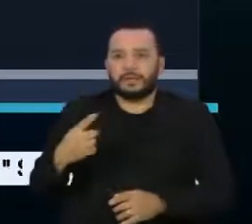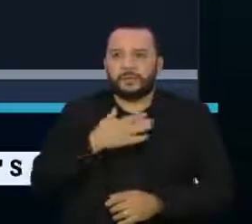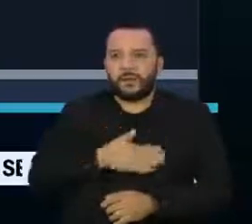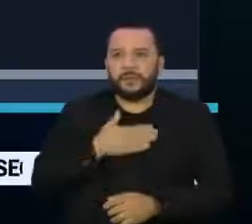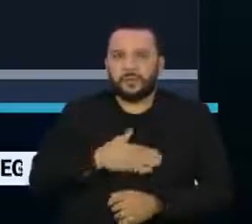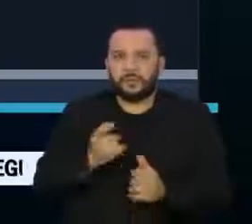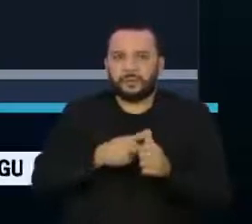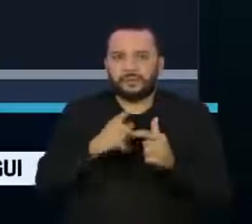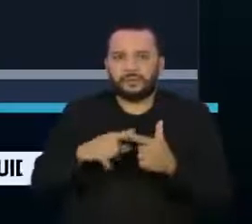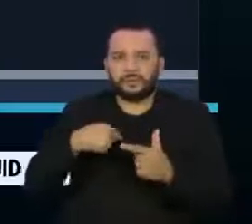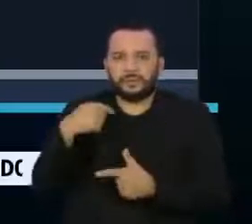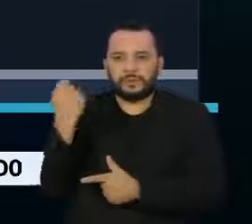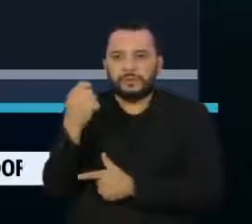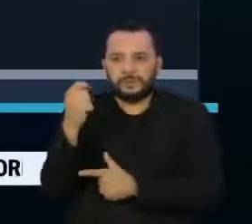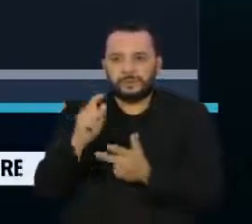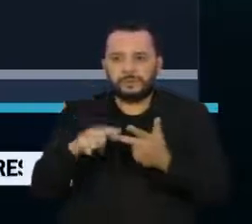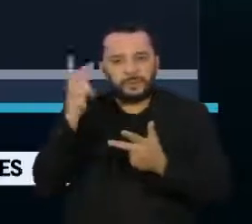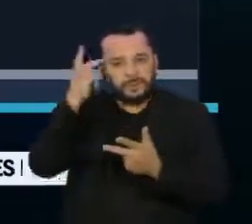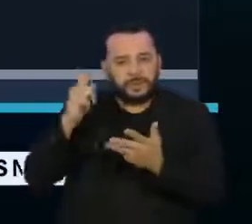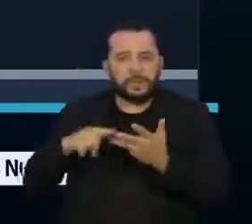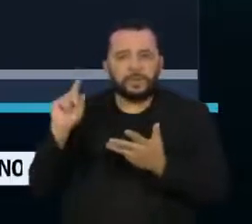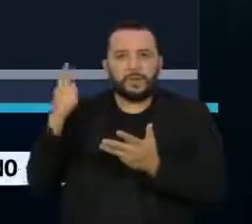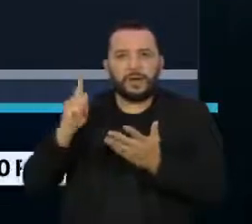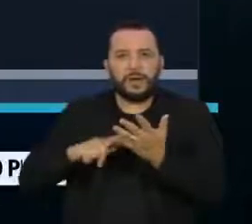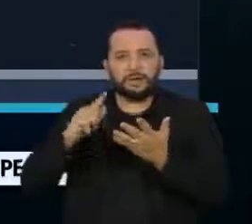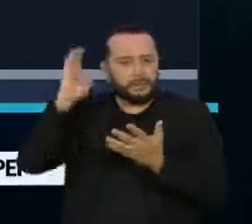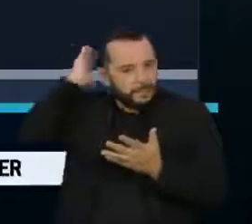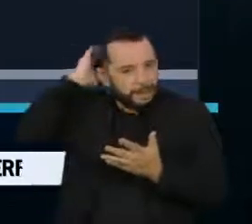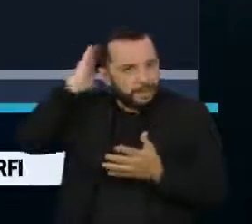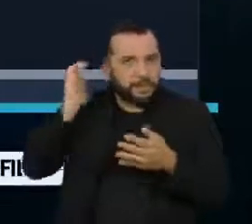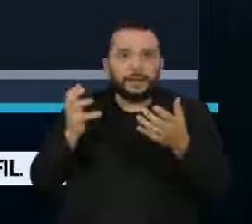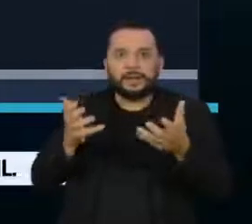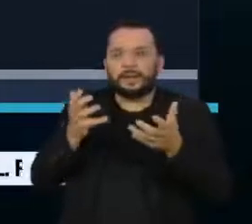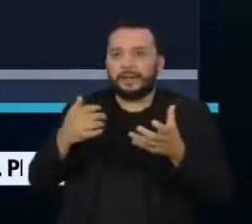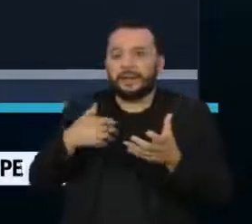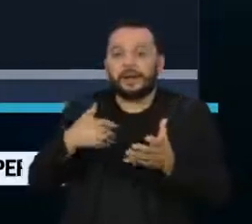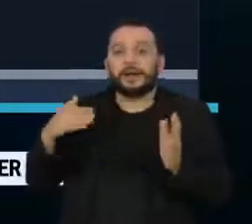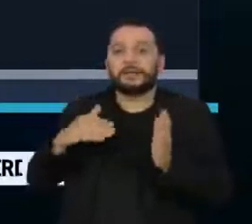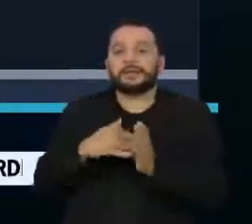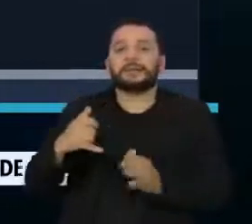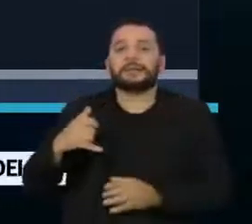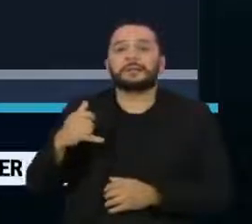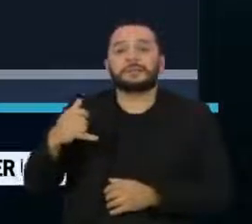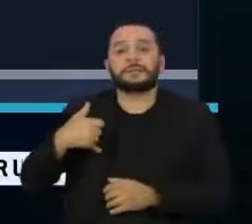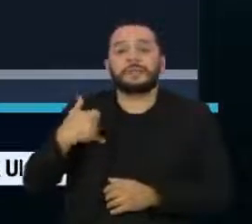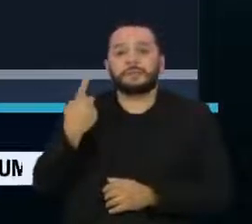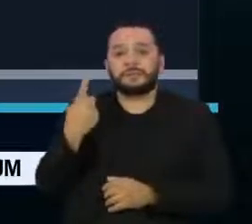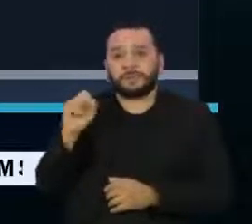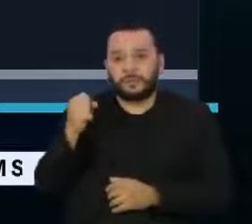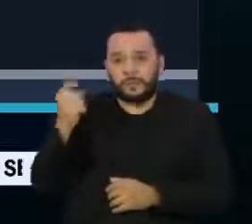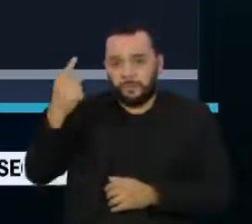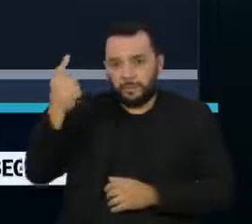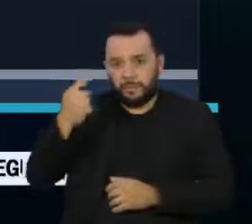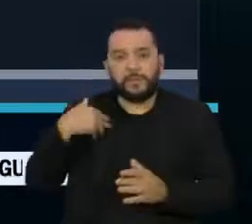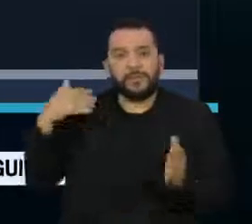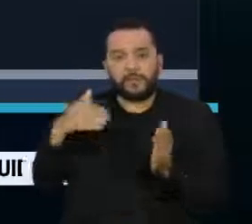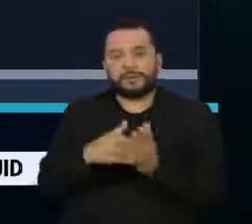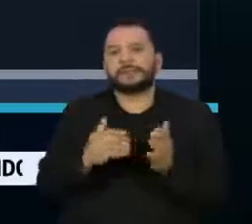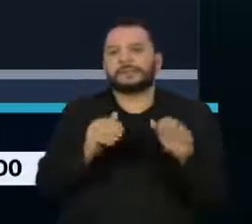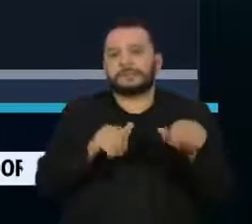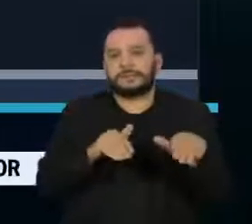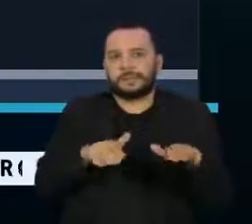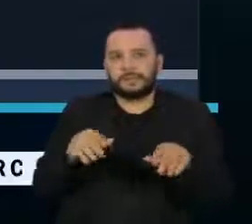Rio Grande do Sul, São Paulo, Goiás e Pará querem vacinar quem tem até 18 anos com a primeira dose em setembro.